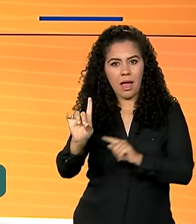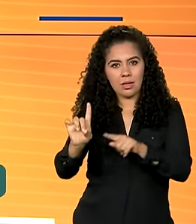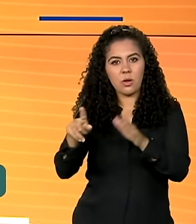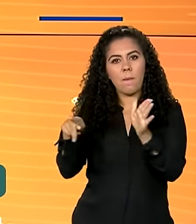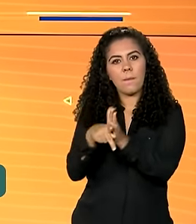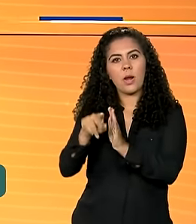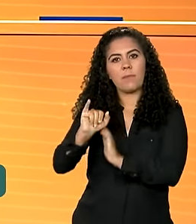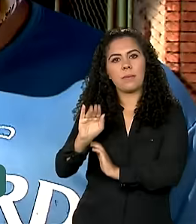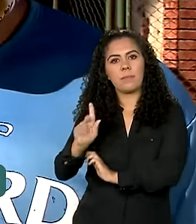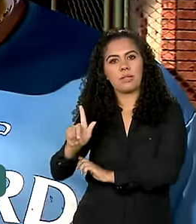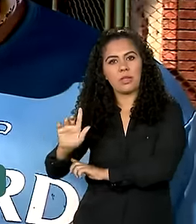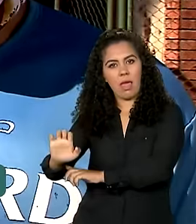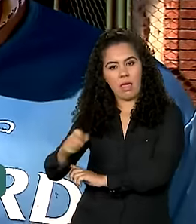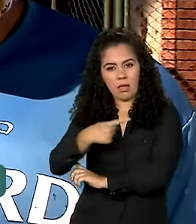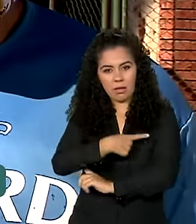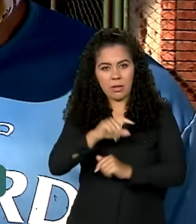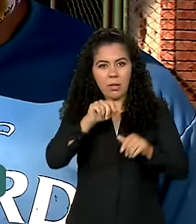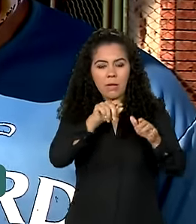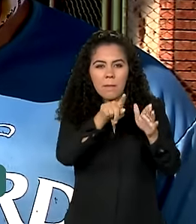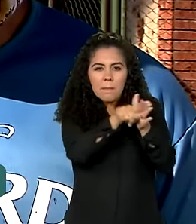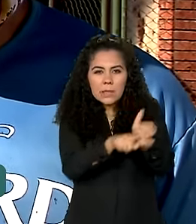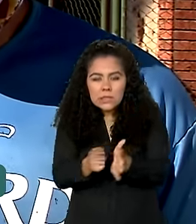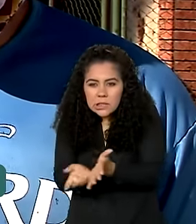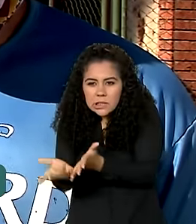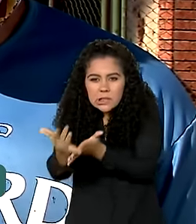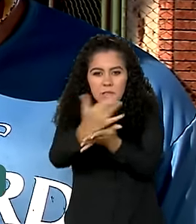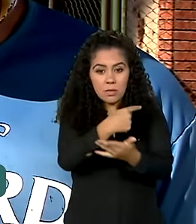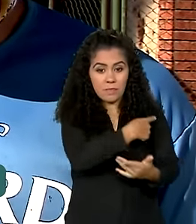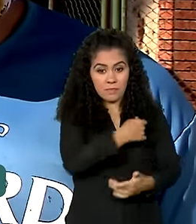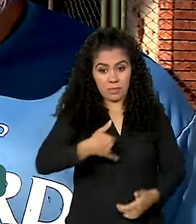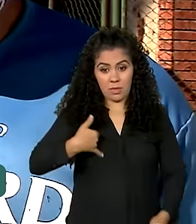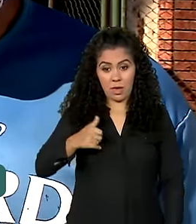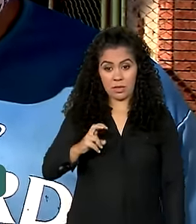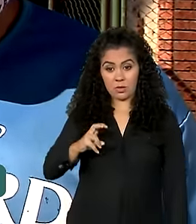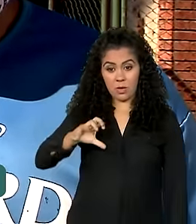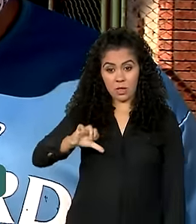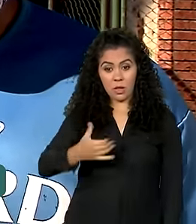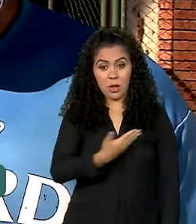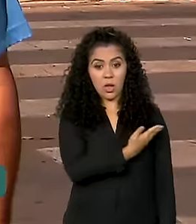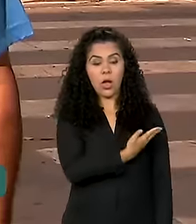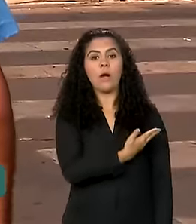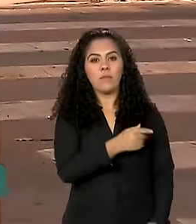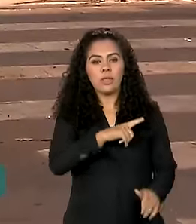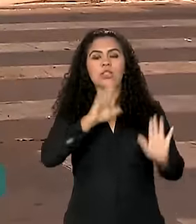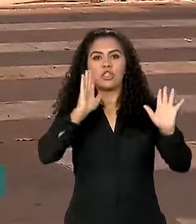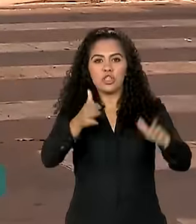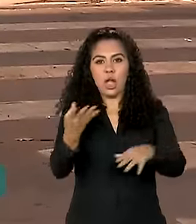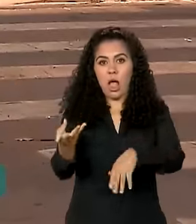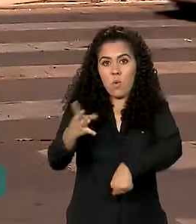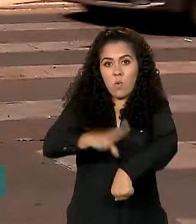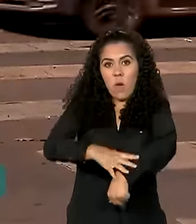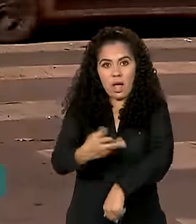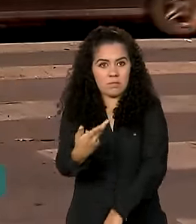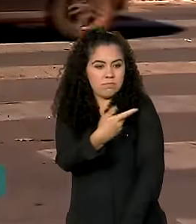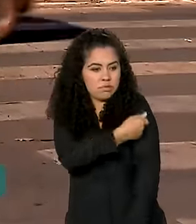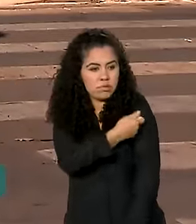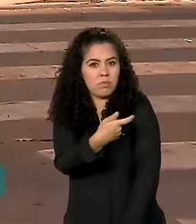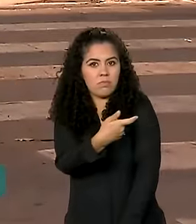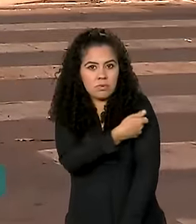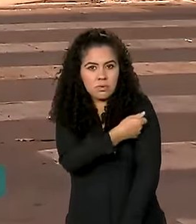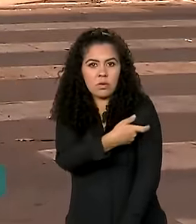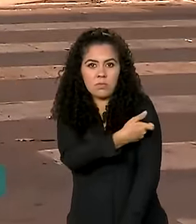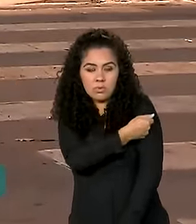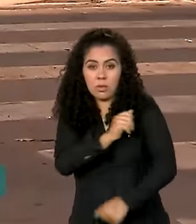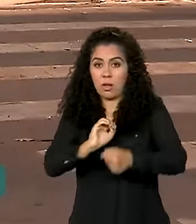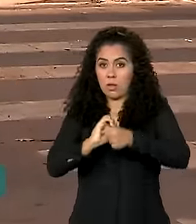do IBGE. Aos 59 anos, Gilvan tomou 4 doses da vacina contra a Covid-19.